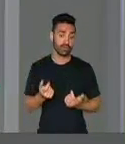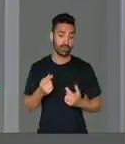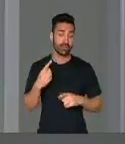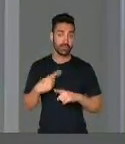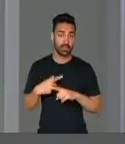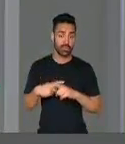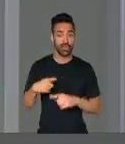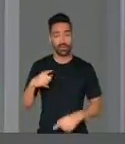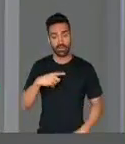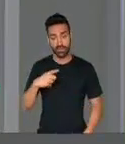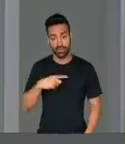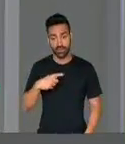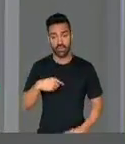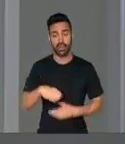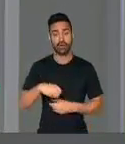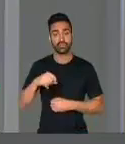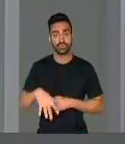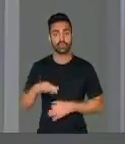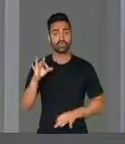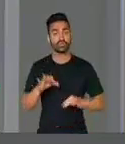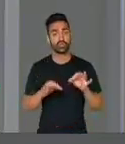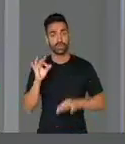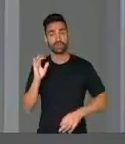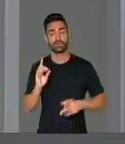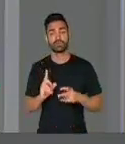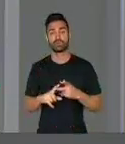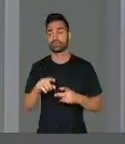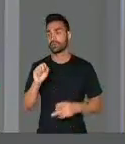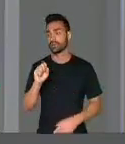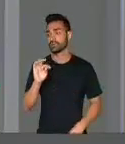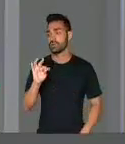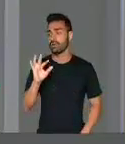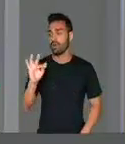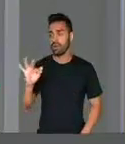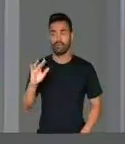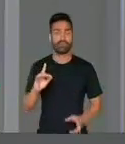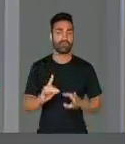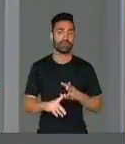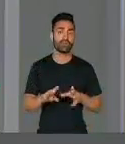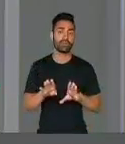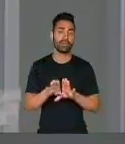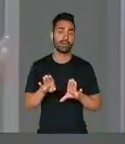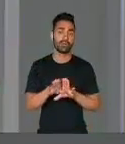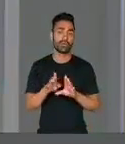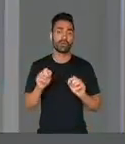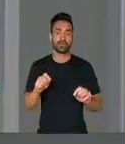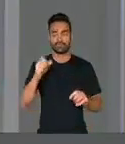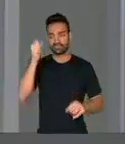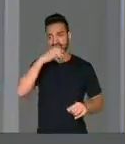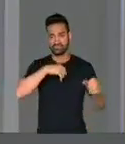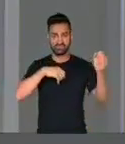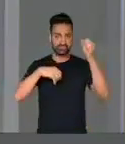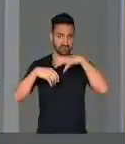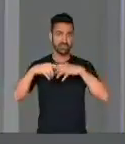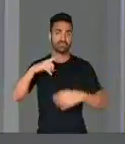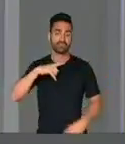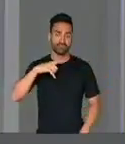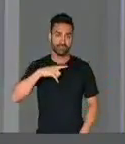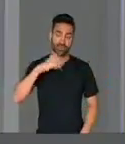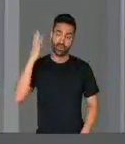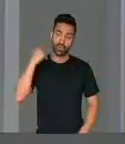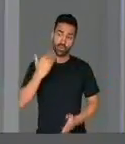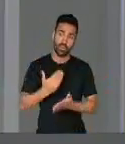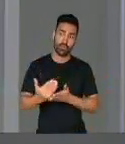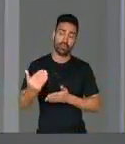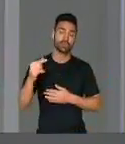aí as atitudes de juízes, parte do Supremo e a atitude da truculência que veio desde